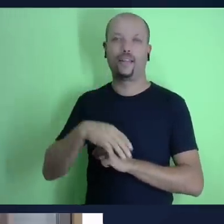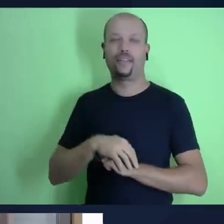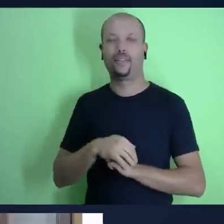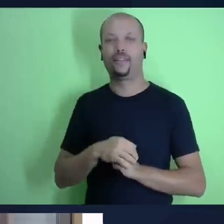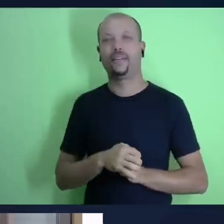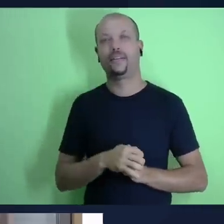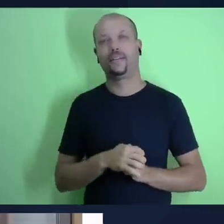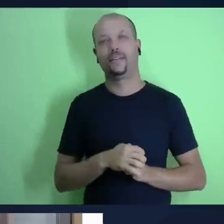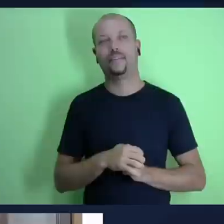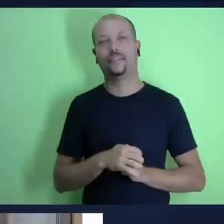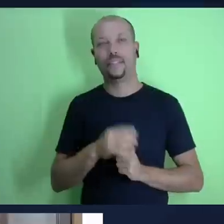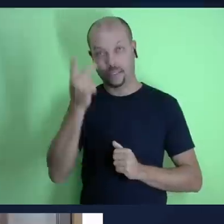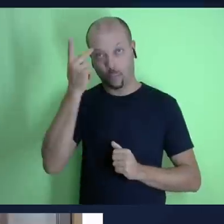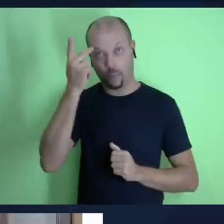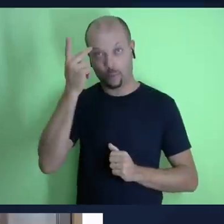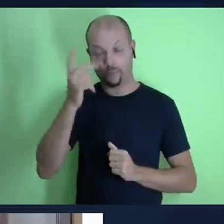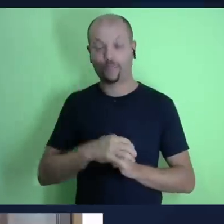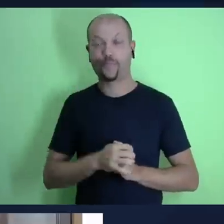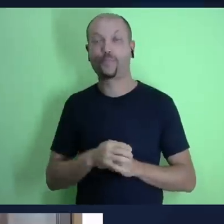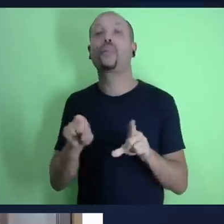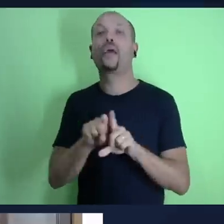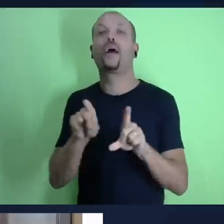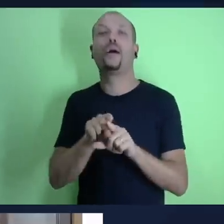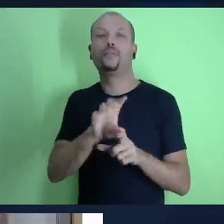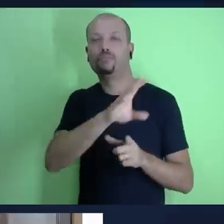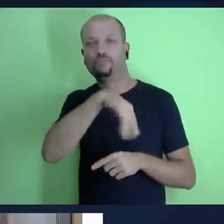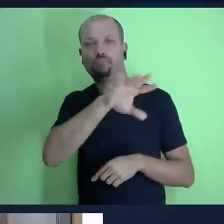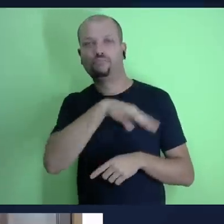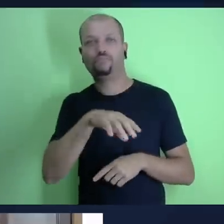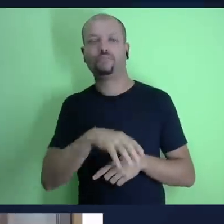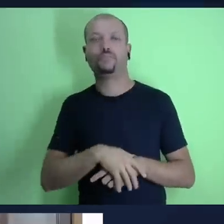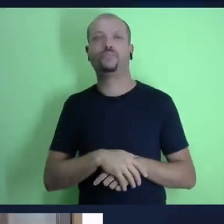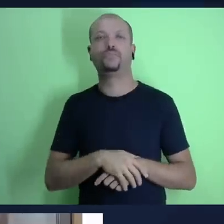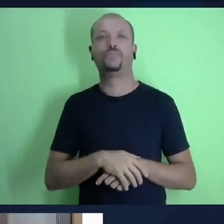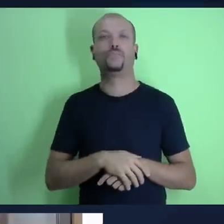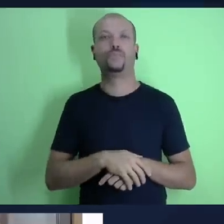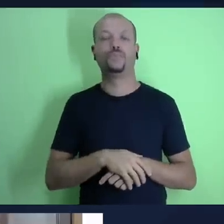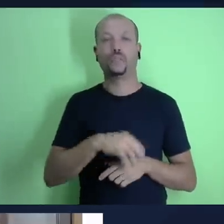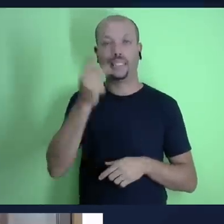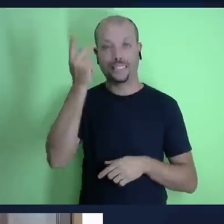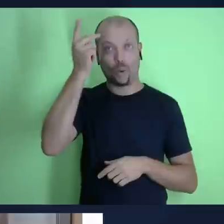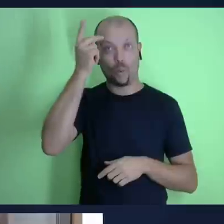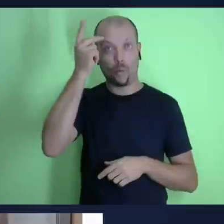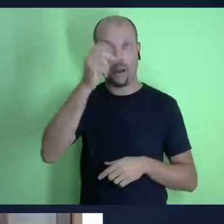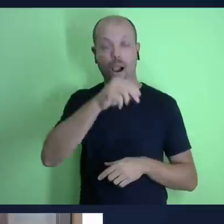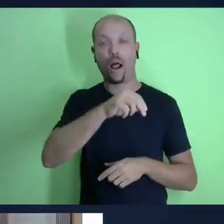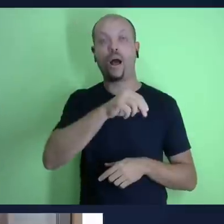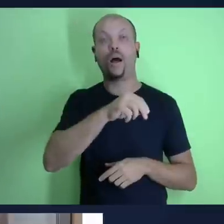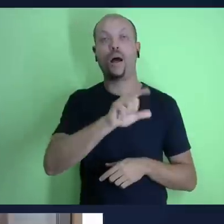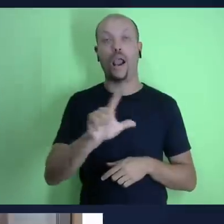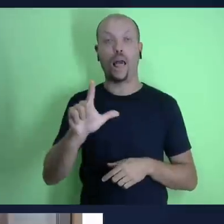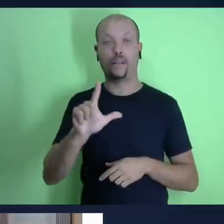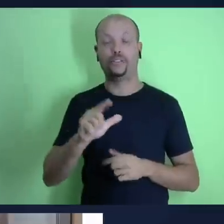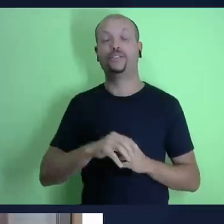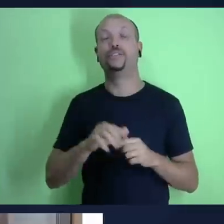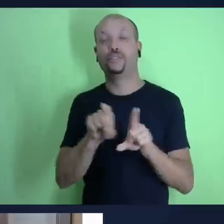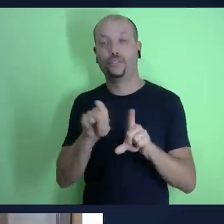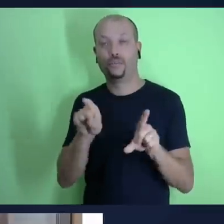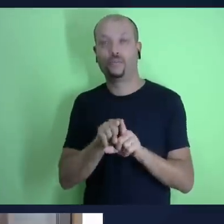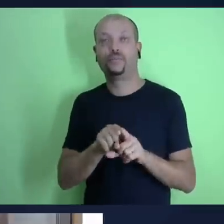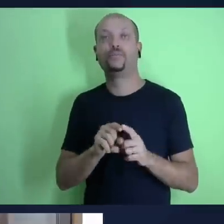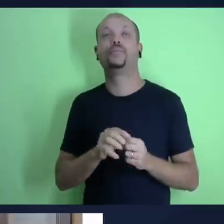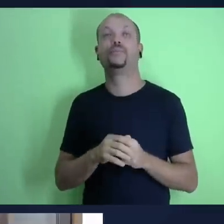depois pastor Josué atuou na Associação Paulista Leste nas igrejas ali da região leste de São Paulo ele